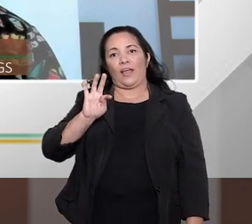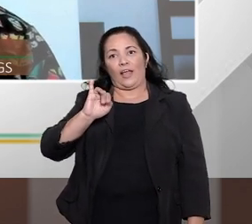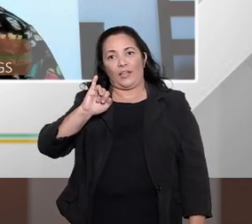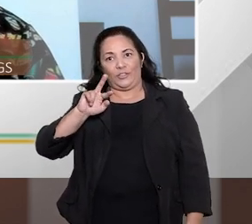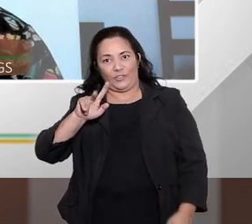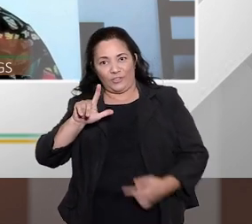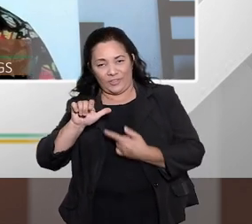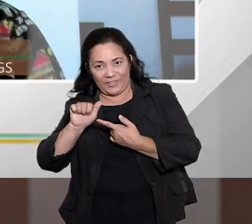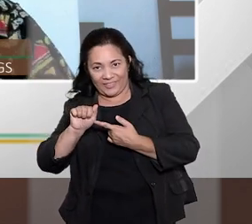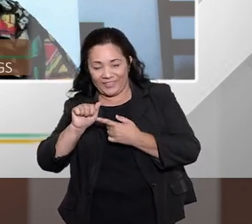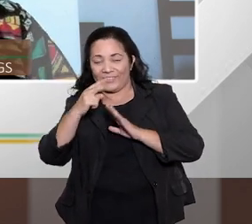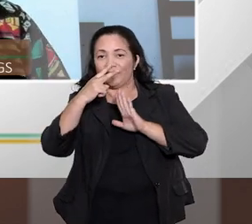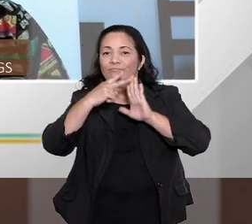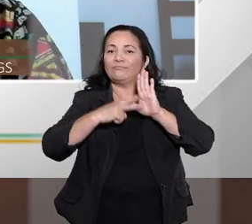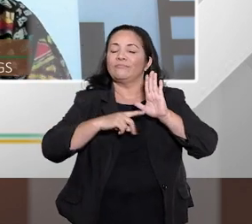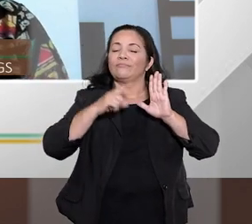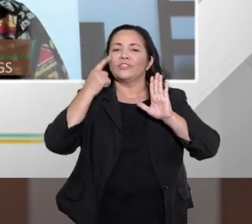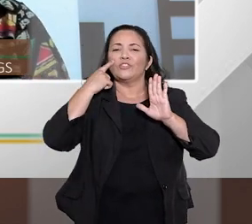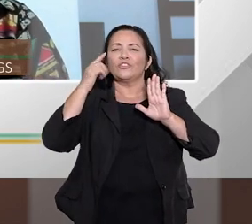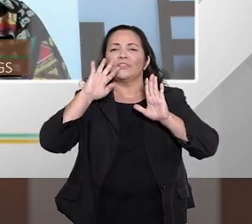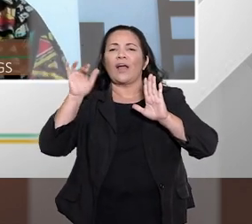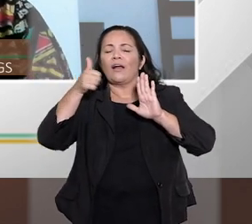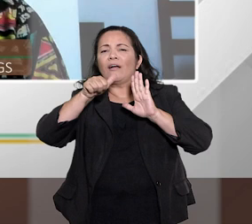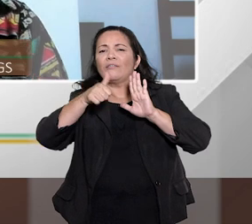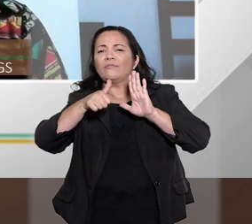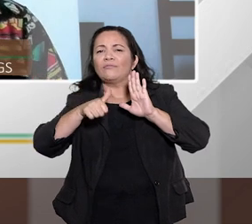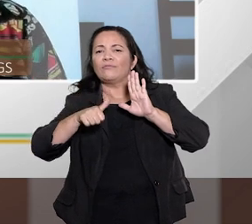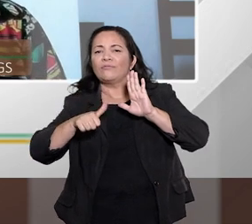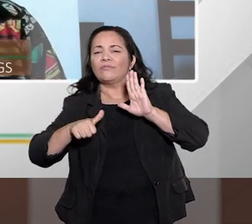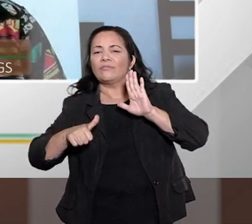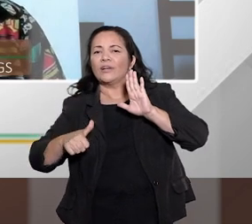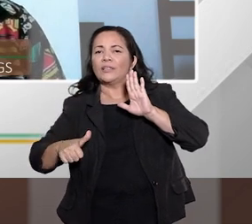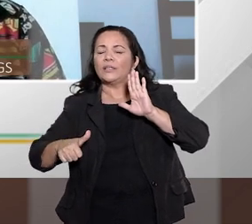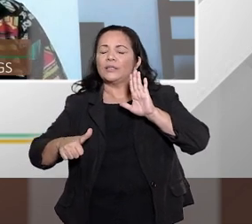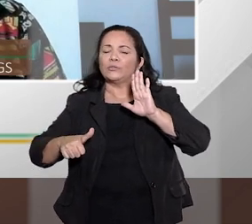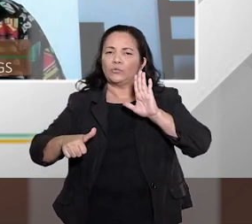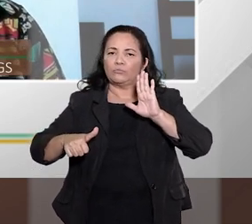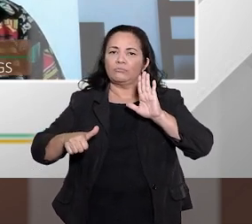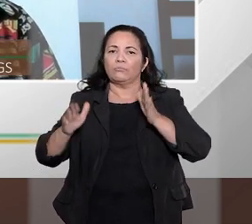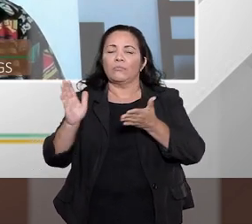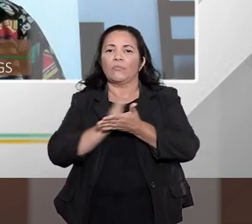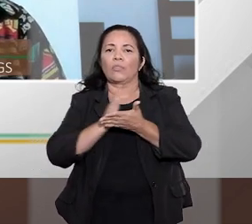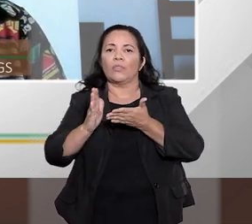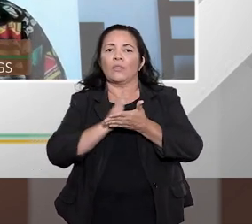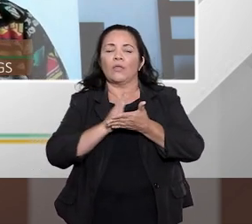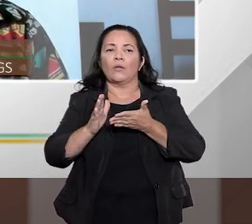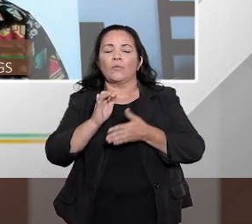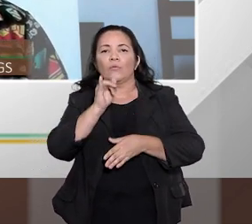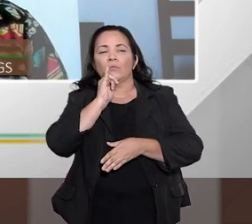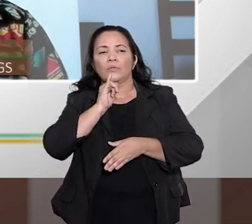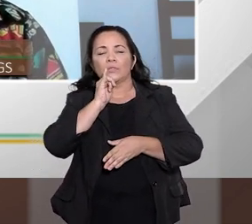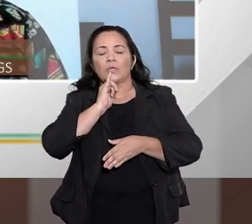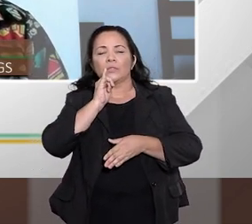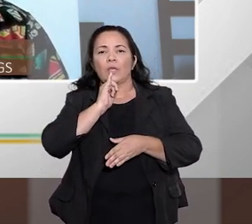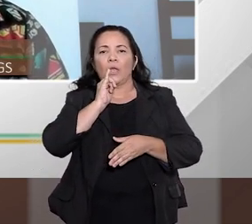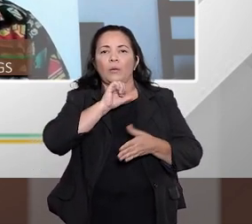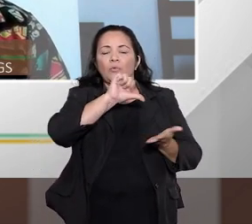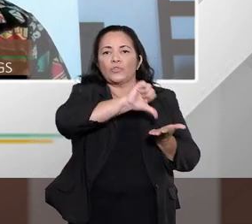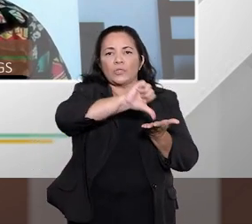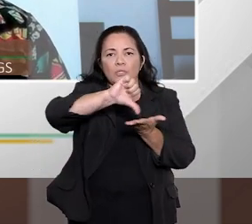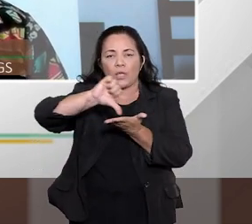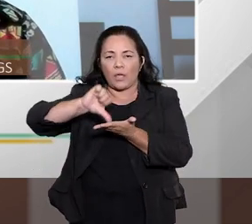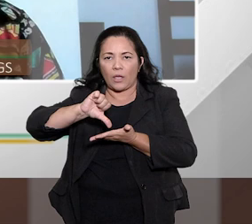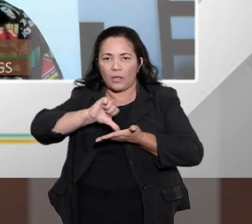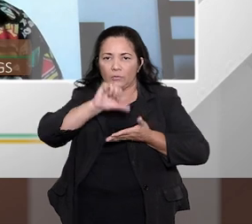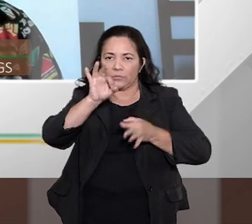os primeiros casos desses planos de pagamento os primeiros casos desses centros judiciais de